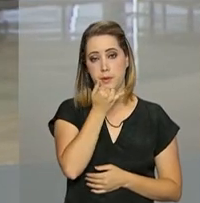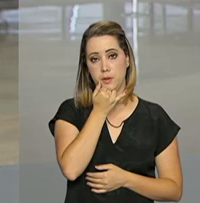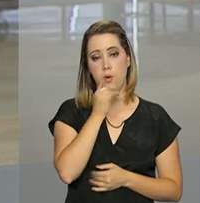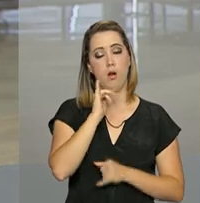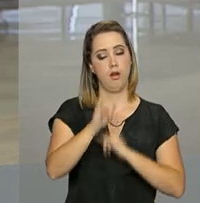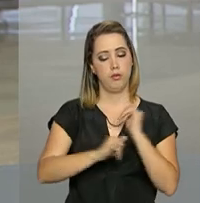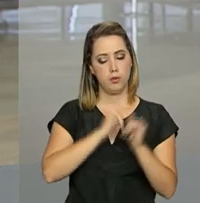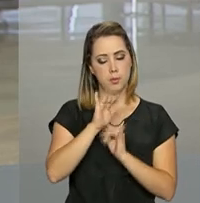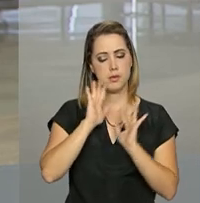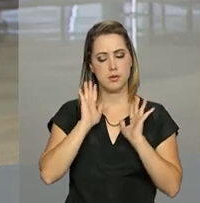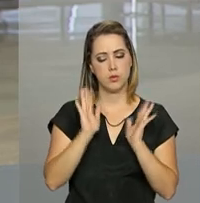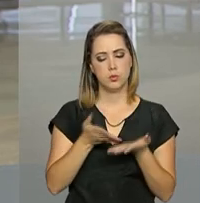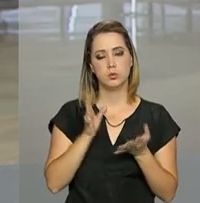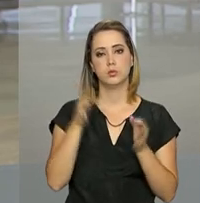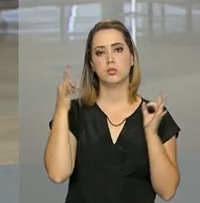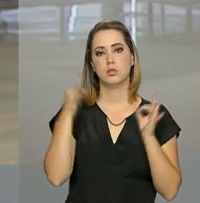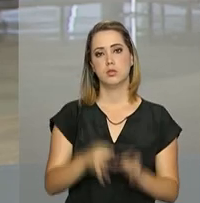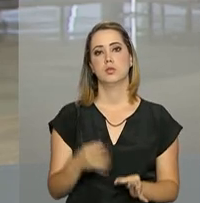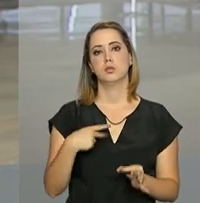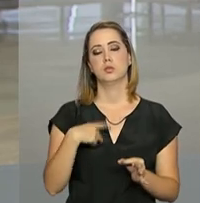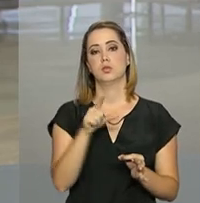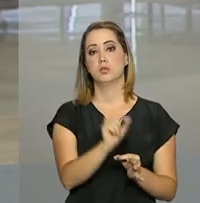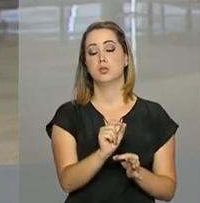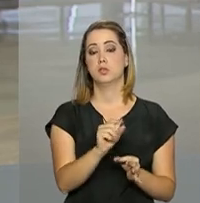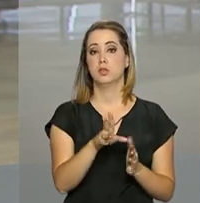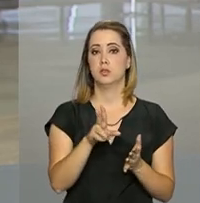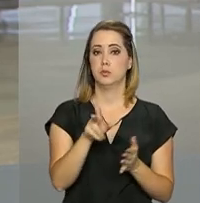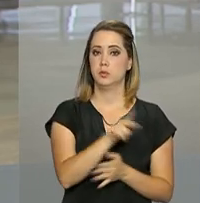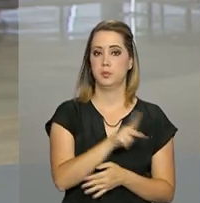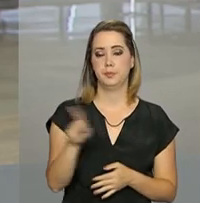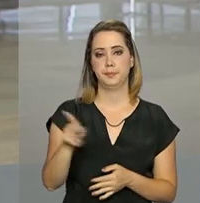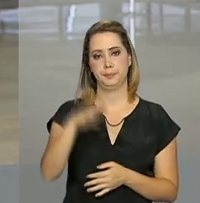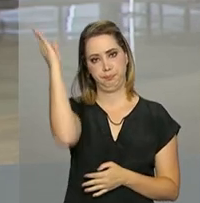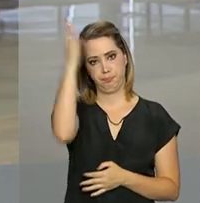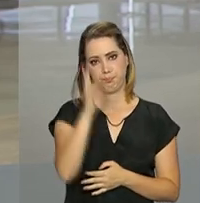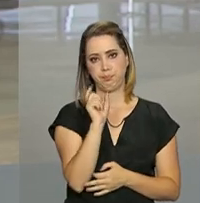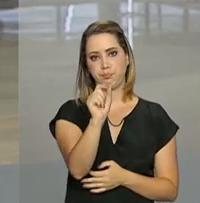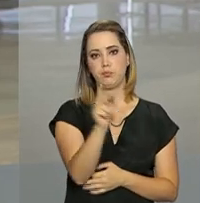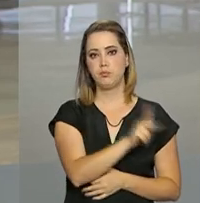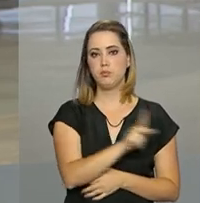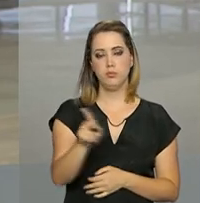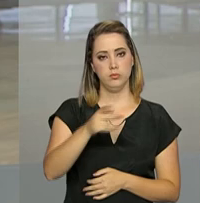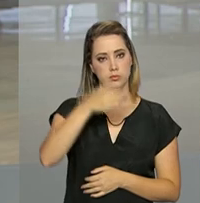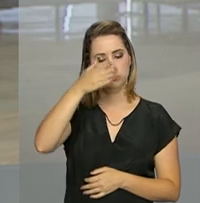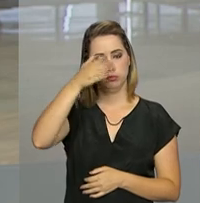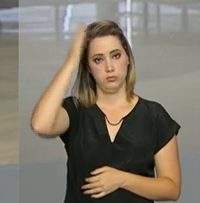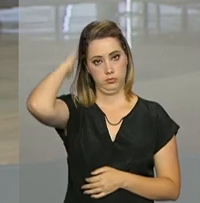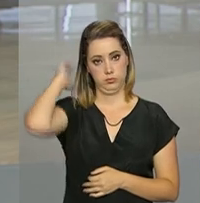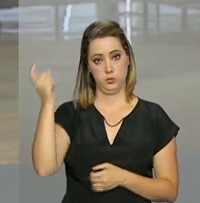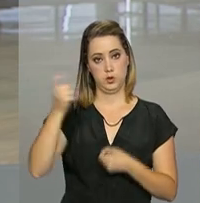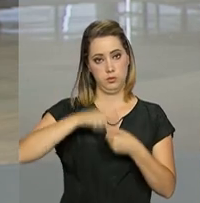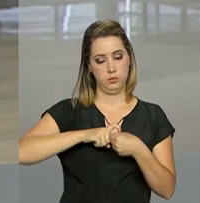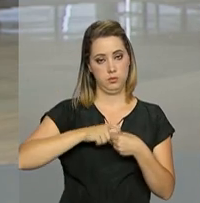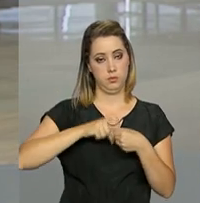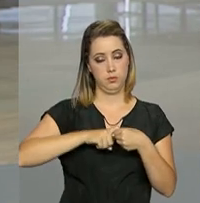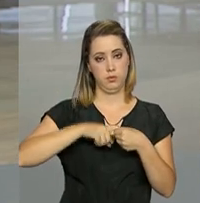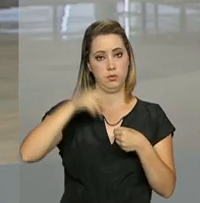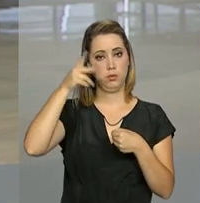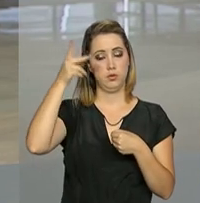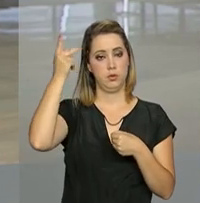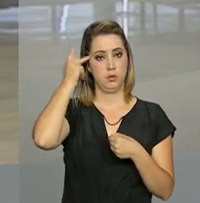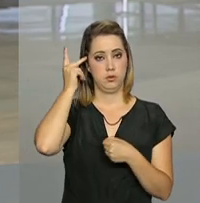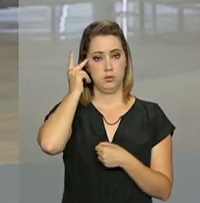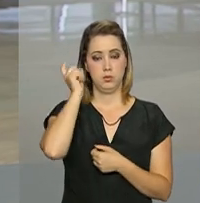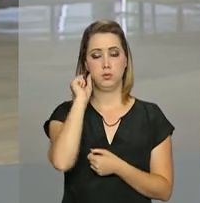Comunicação Social da Presidência da República. Quando o presidente Michel Temer estava retornando deste evento na cidade de